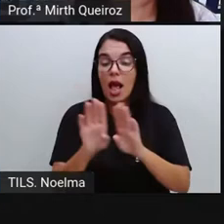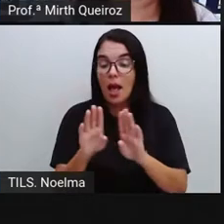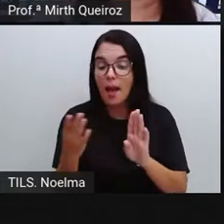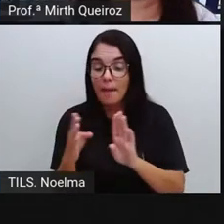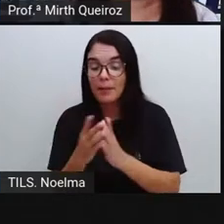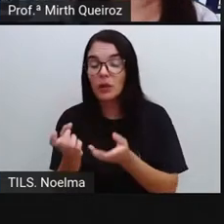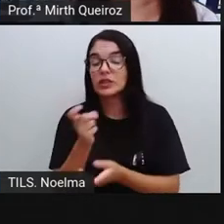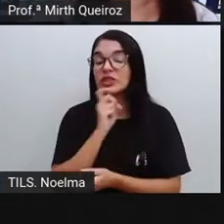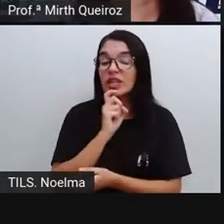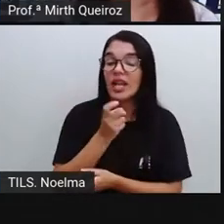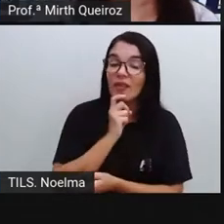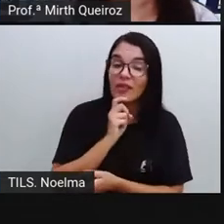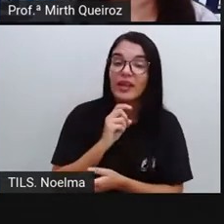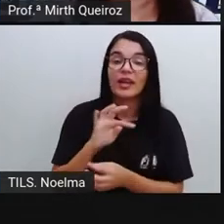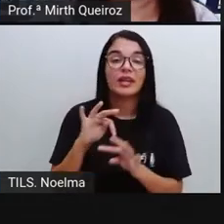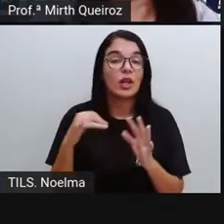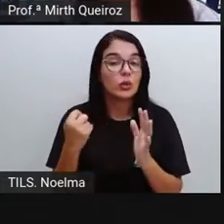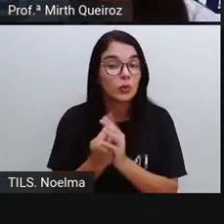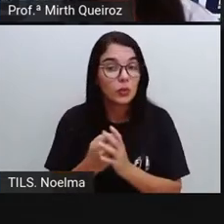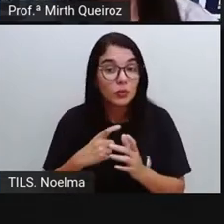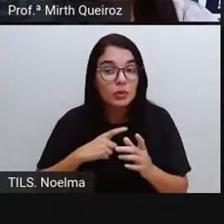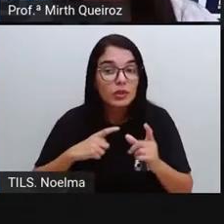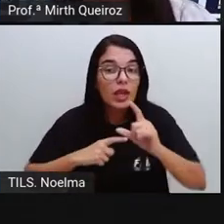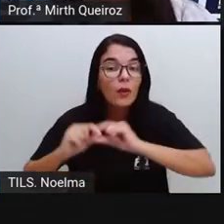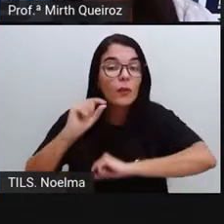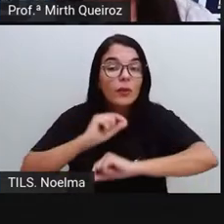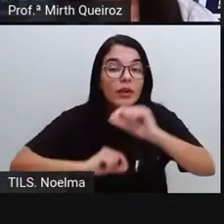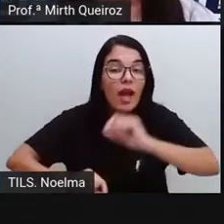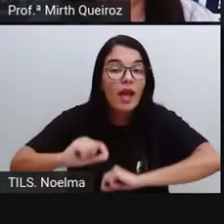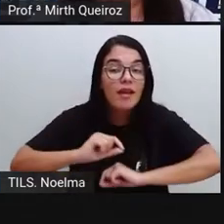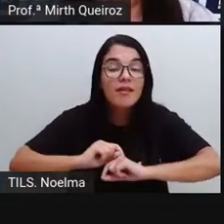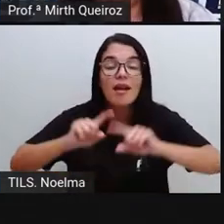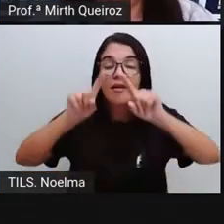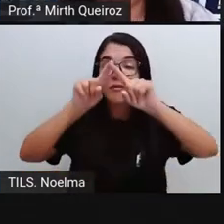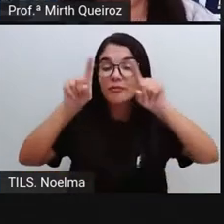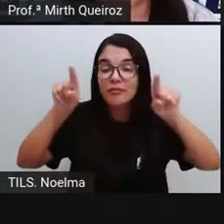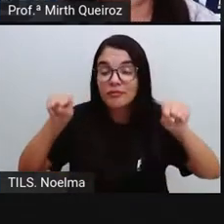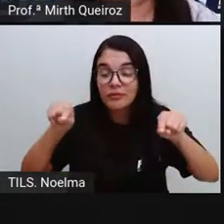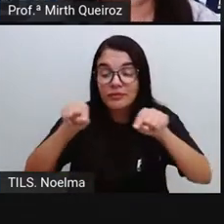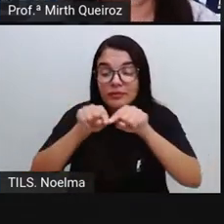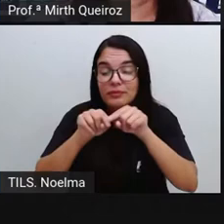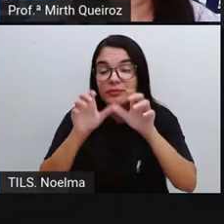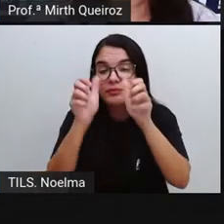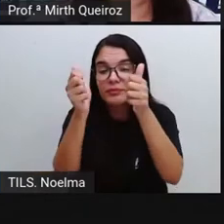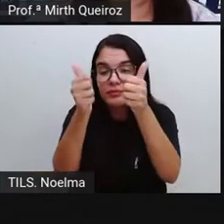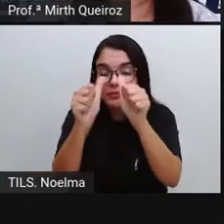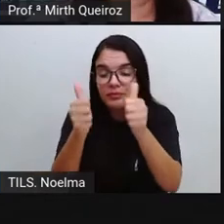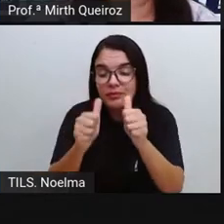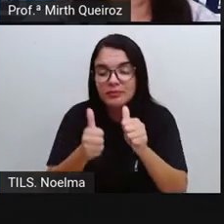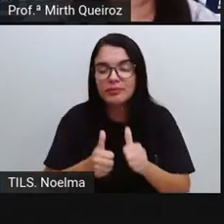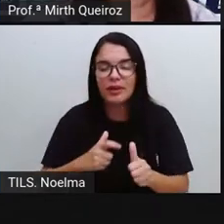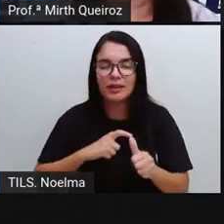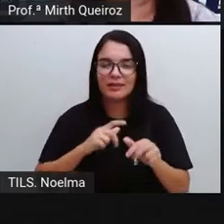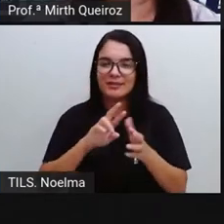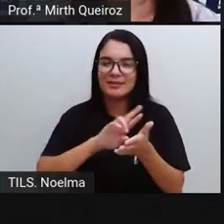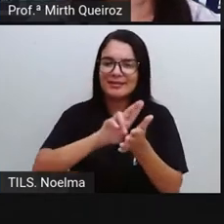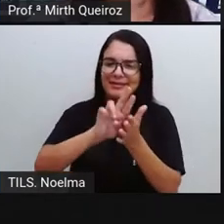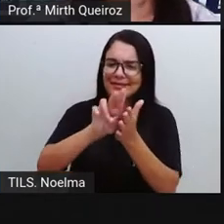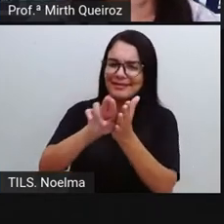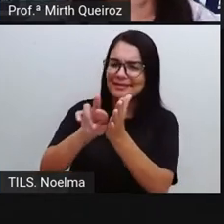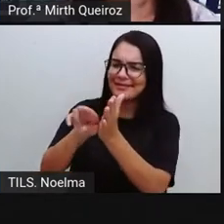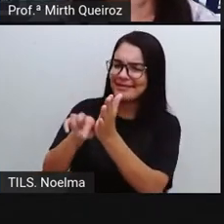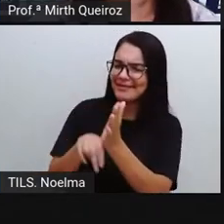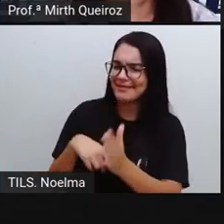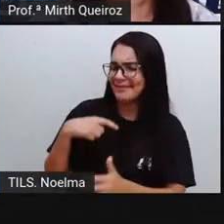geladeira. A gente consegue observar o próprio azulejo, a cerâmica, né? Em vários locais, à nossa